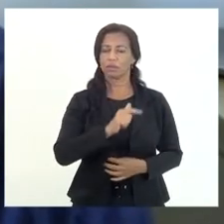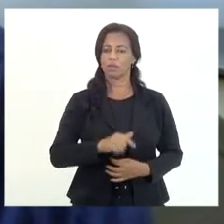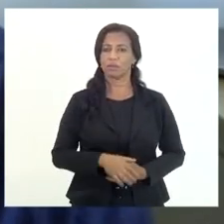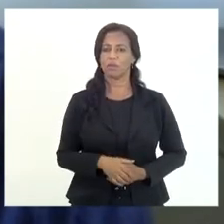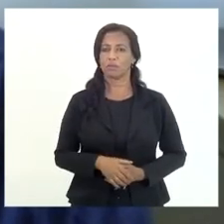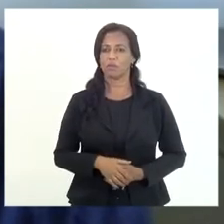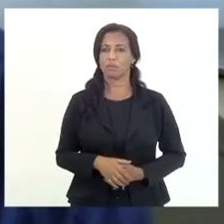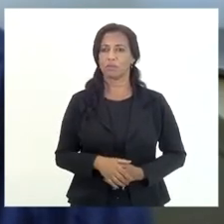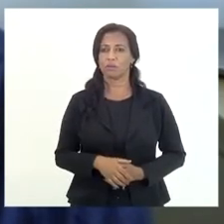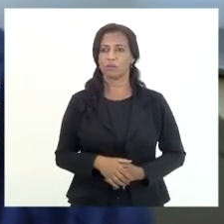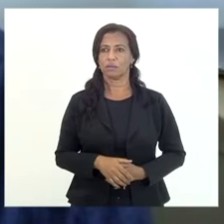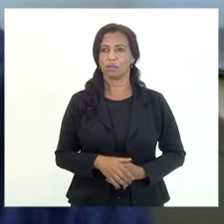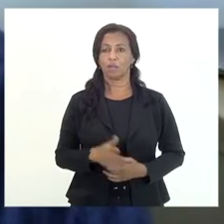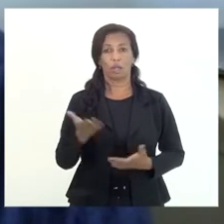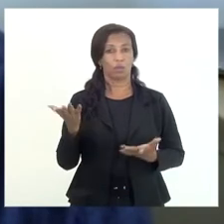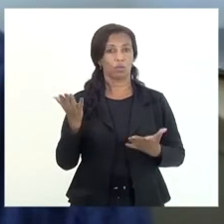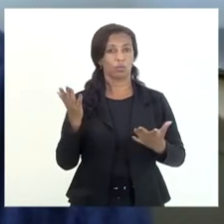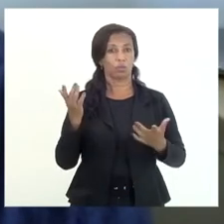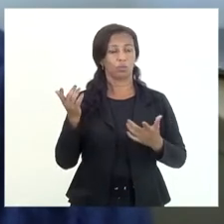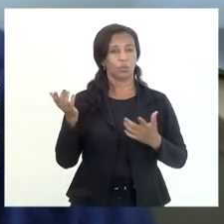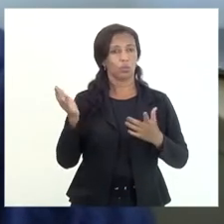sucesso negocial